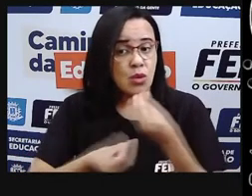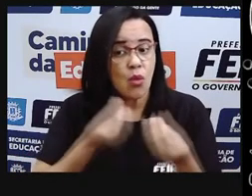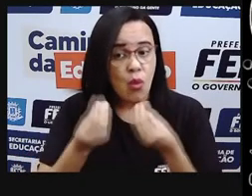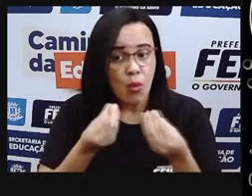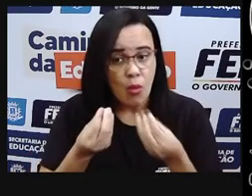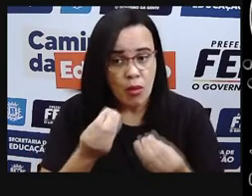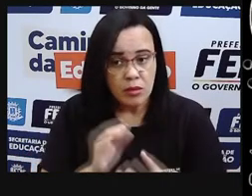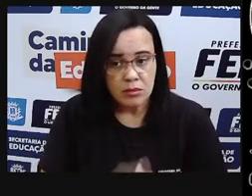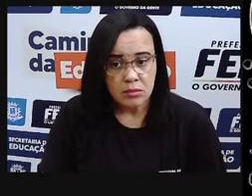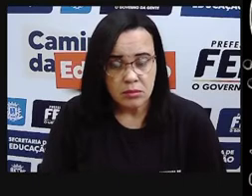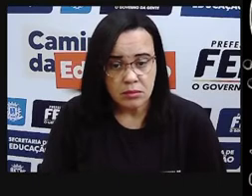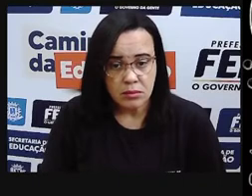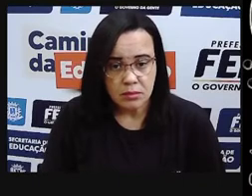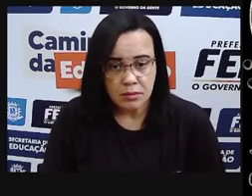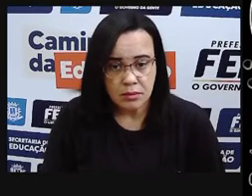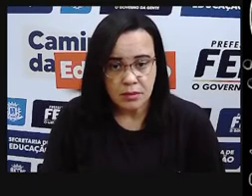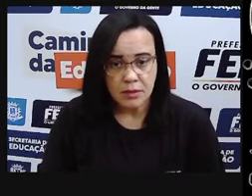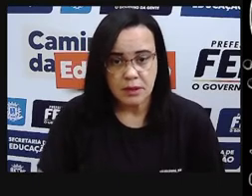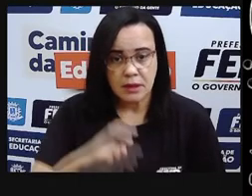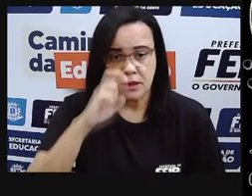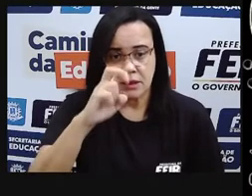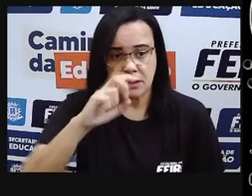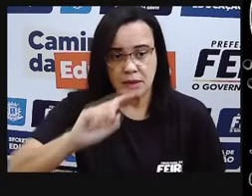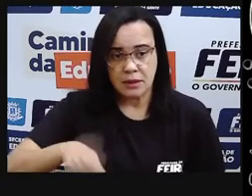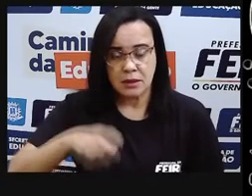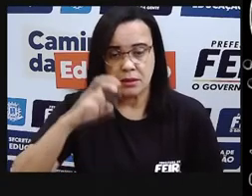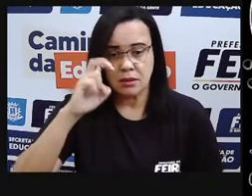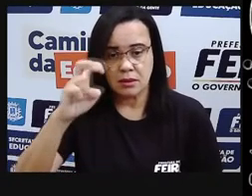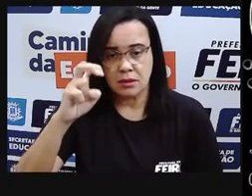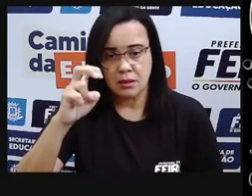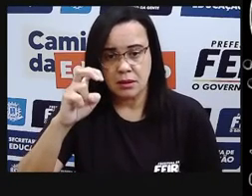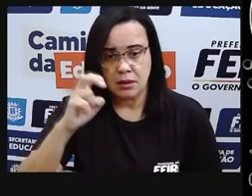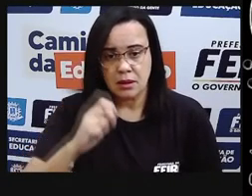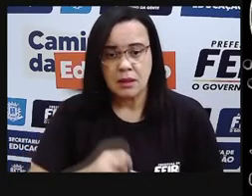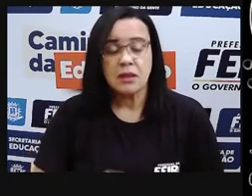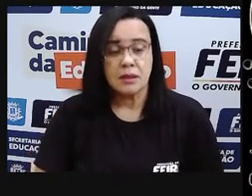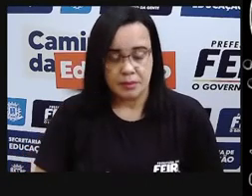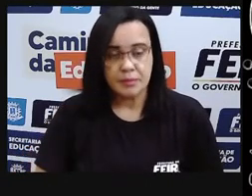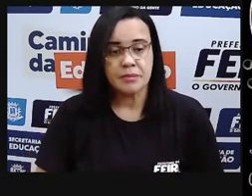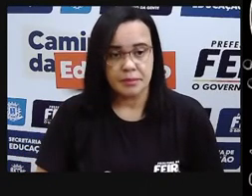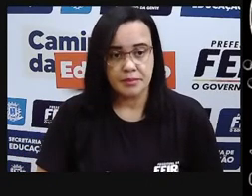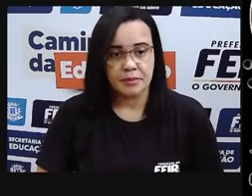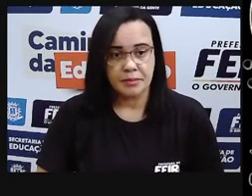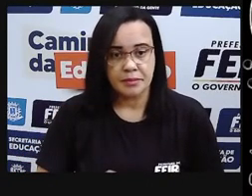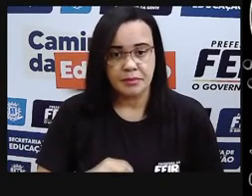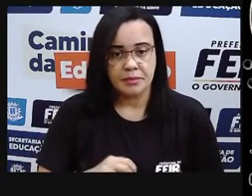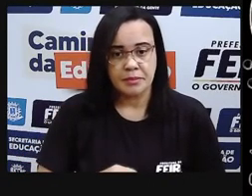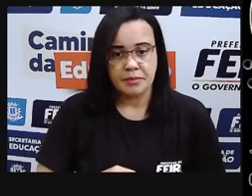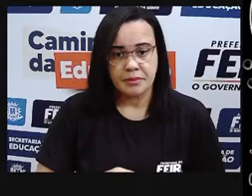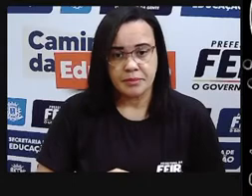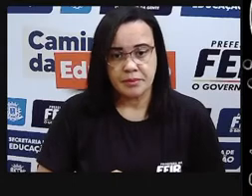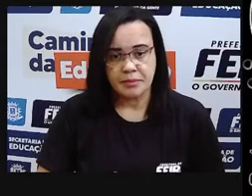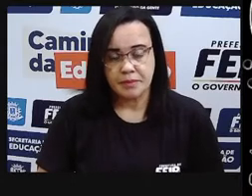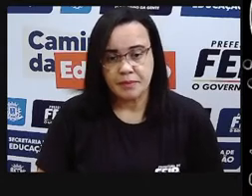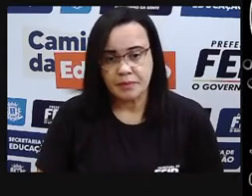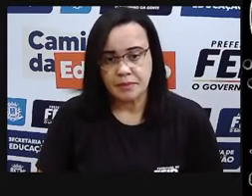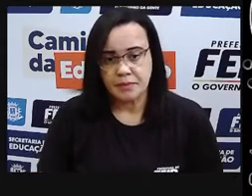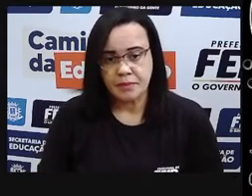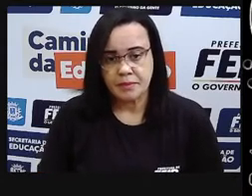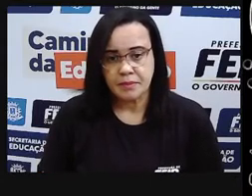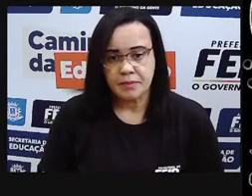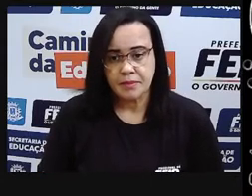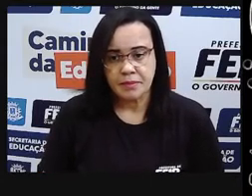mil. Então, 5.500 dividido por mil, 5,5. Se eu considero que